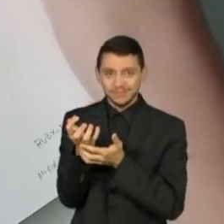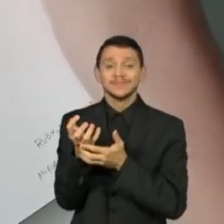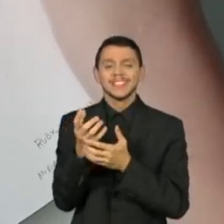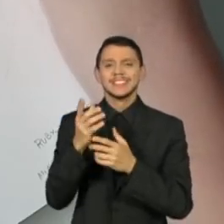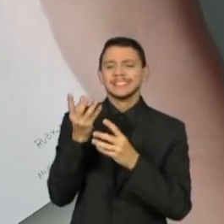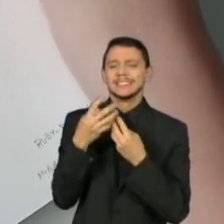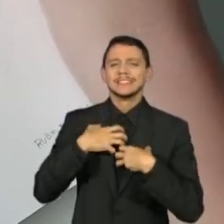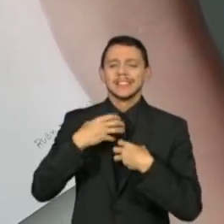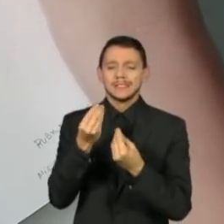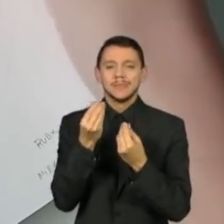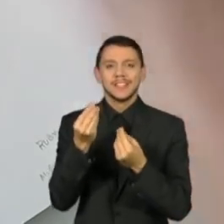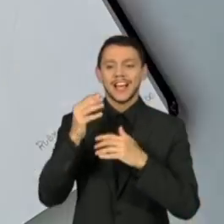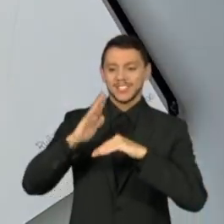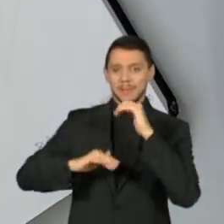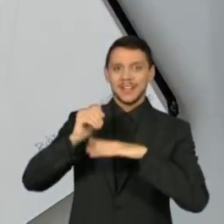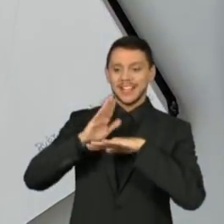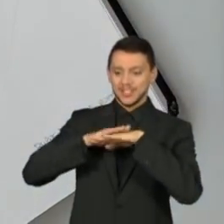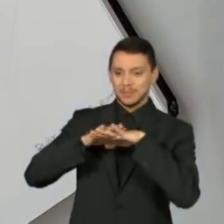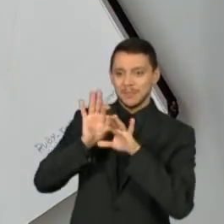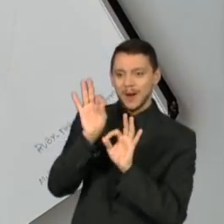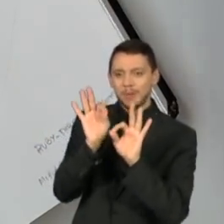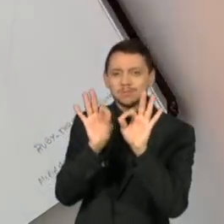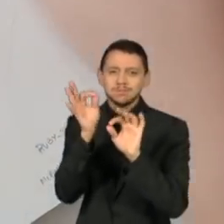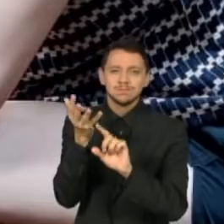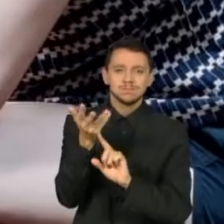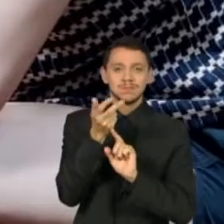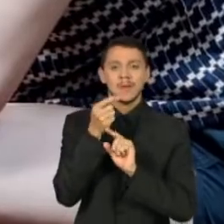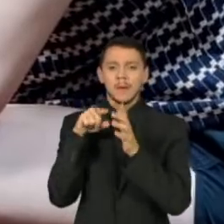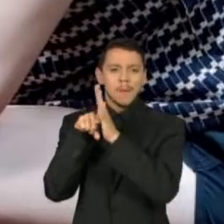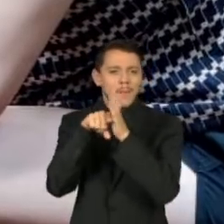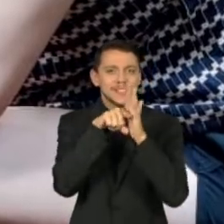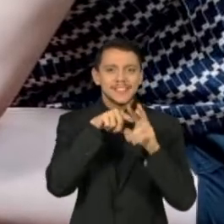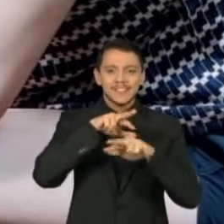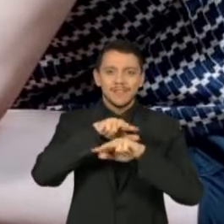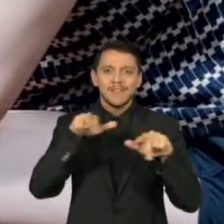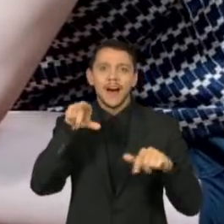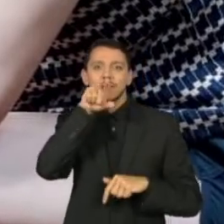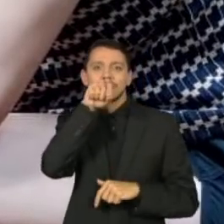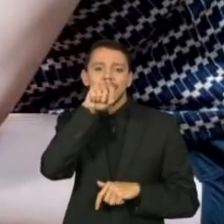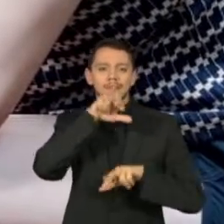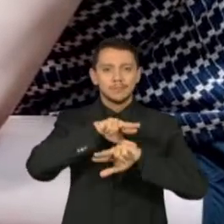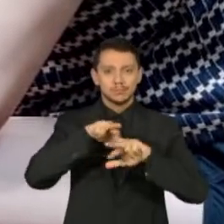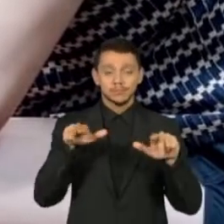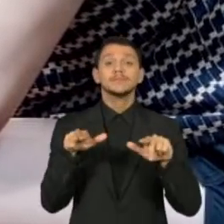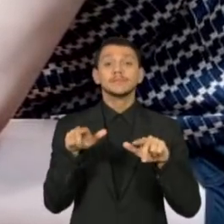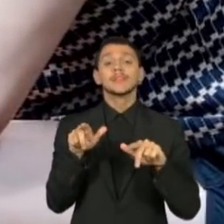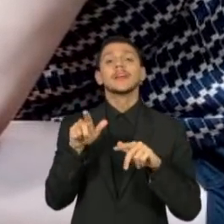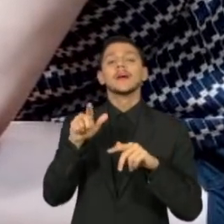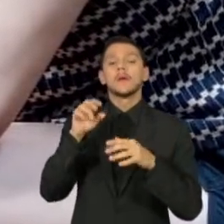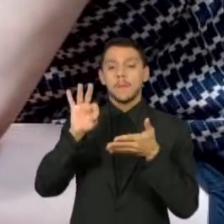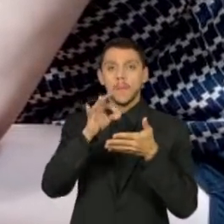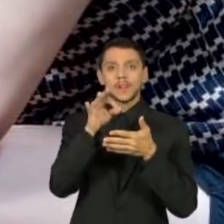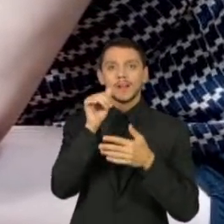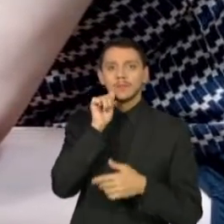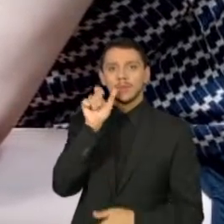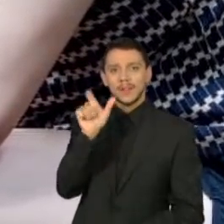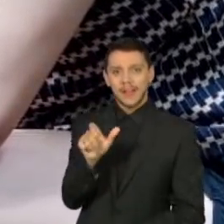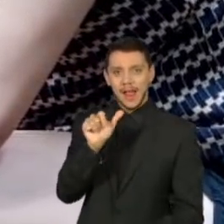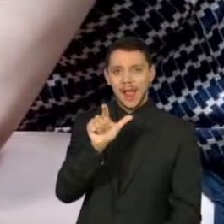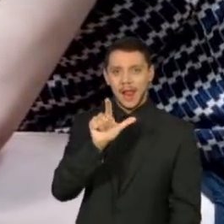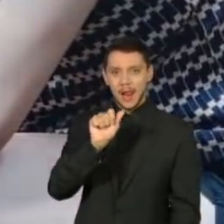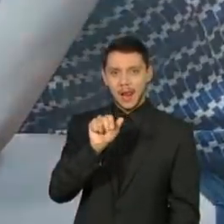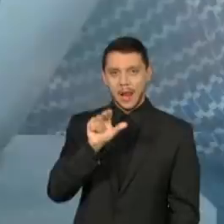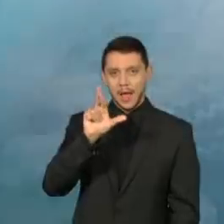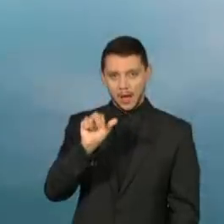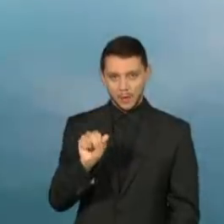sobre várias espécies de aves. Os bordados da artista têxtil Laura de la Vecca, que nasceu e vive em